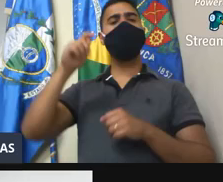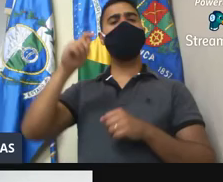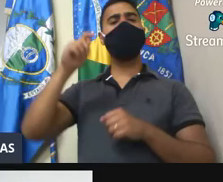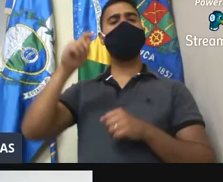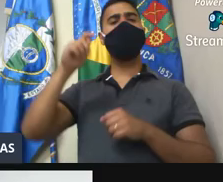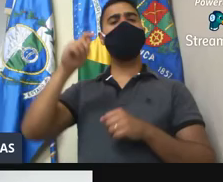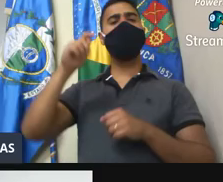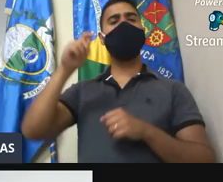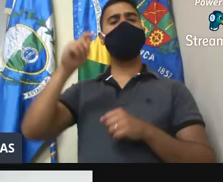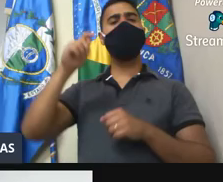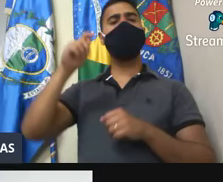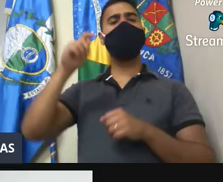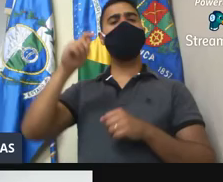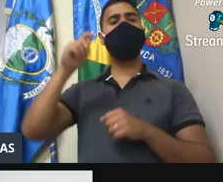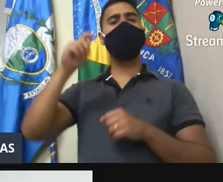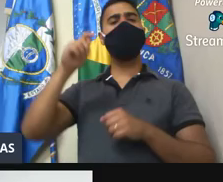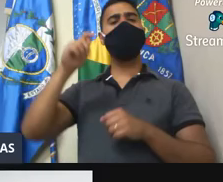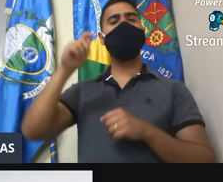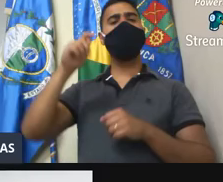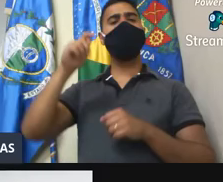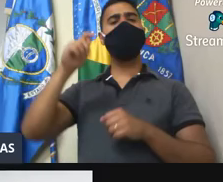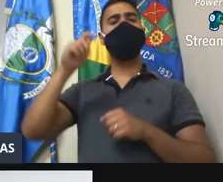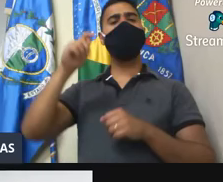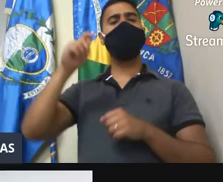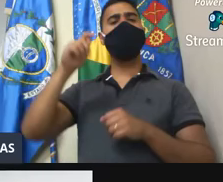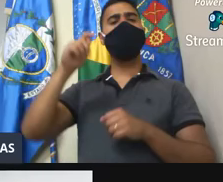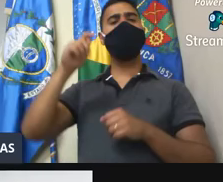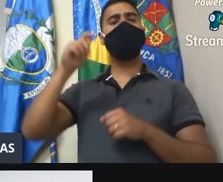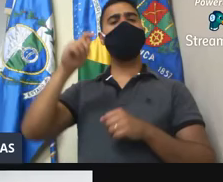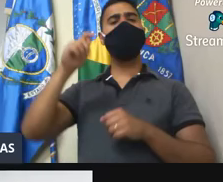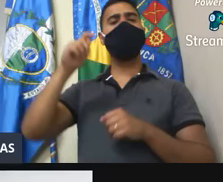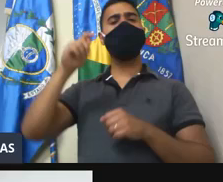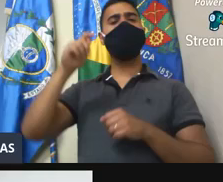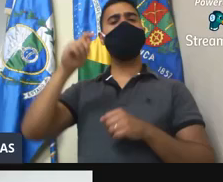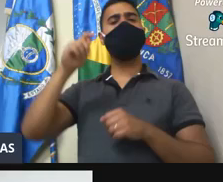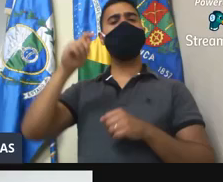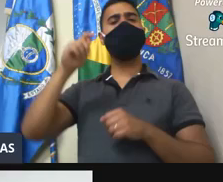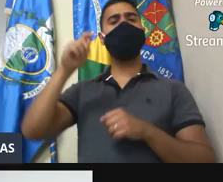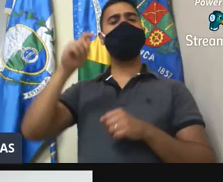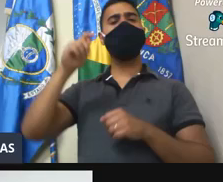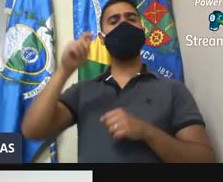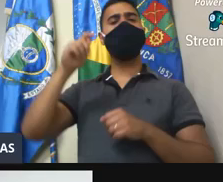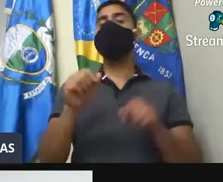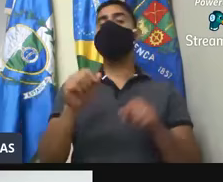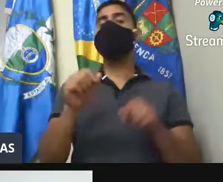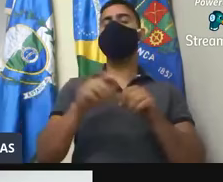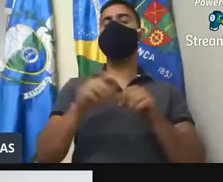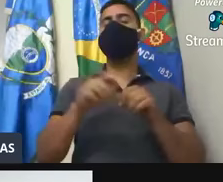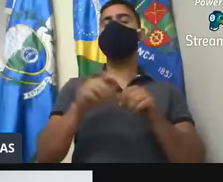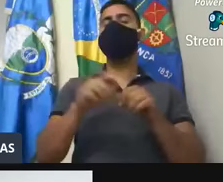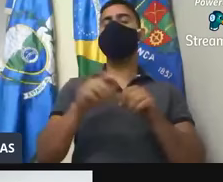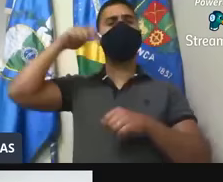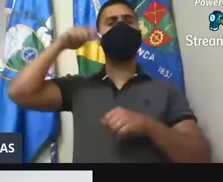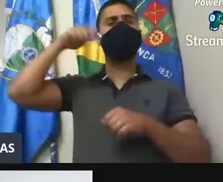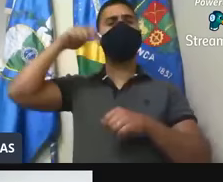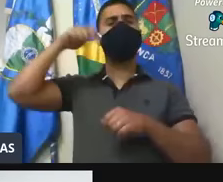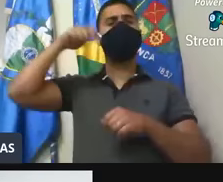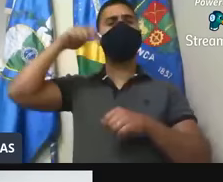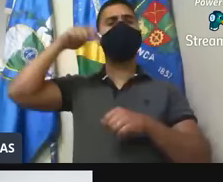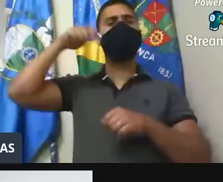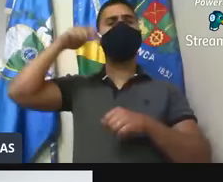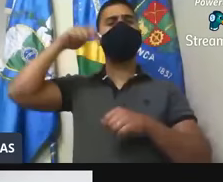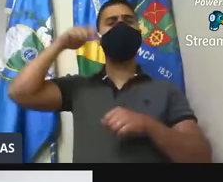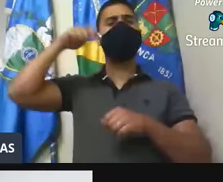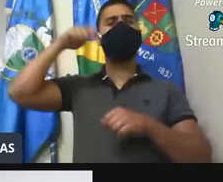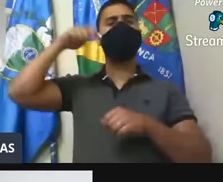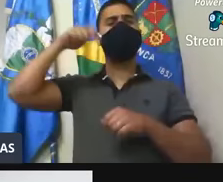espontânea, fez um vídeo tão carinhoso de reconhecimento ao nosso trabalho, nosso trabalho é parlamentar, e o divisor de